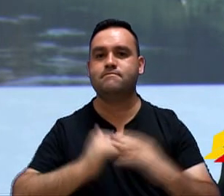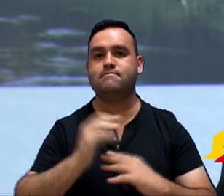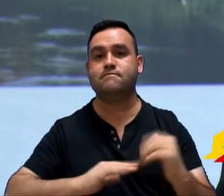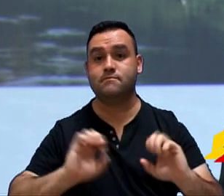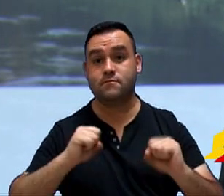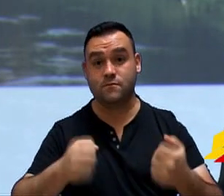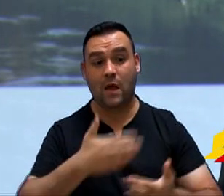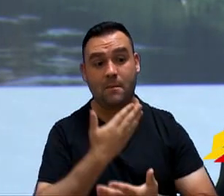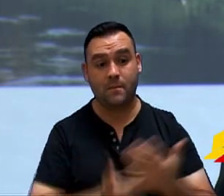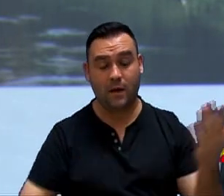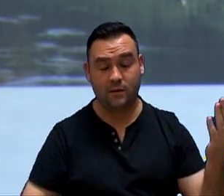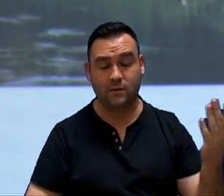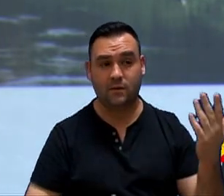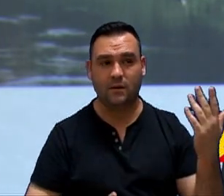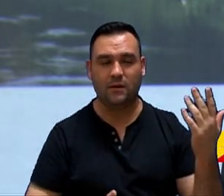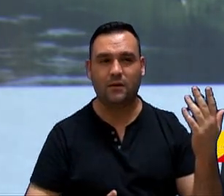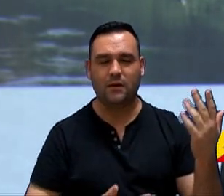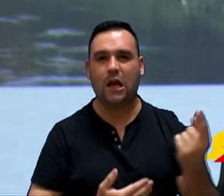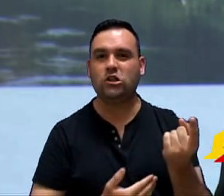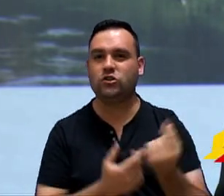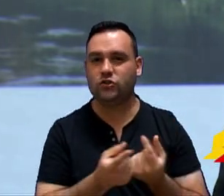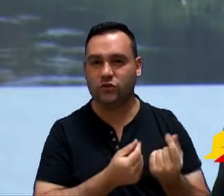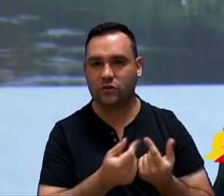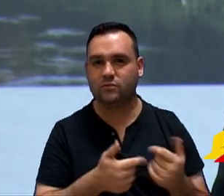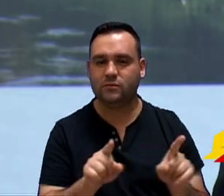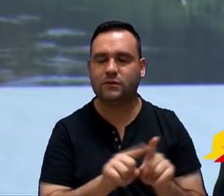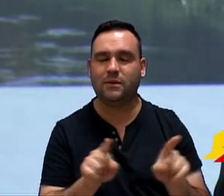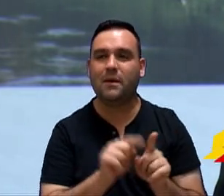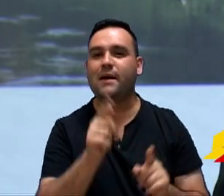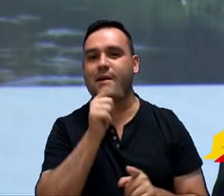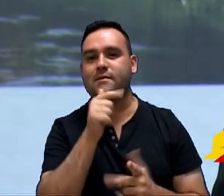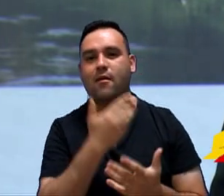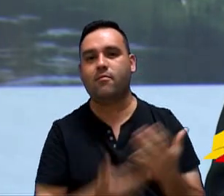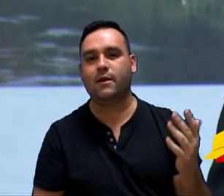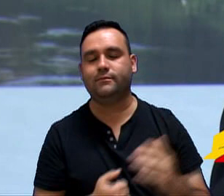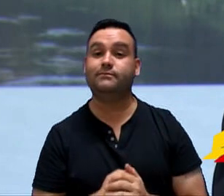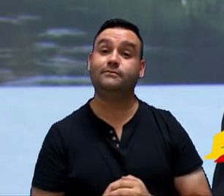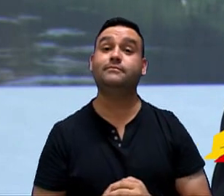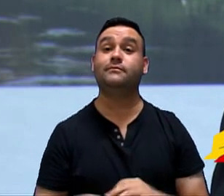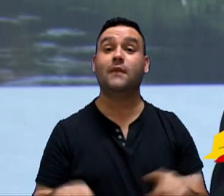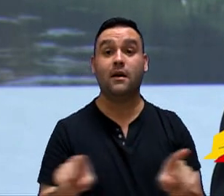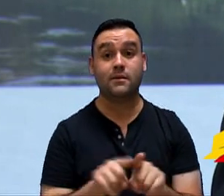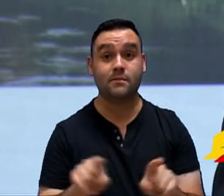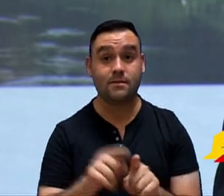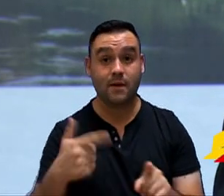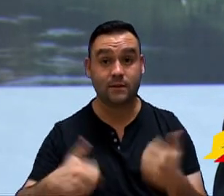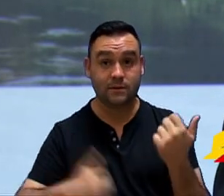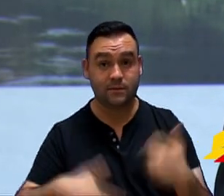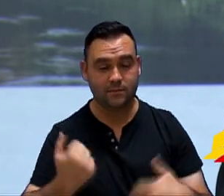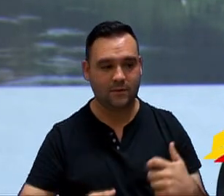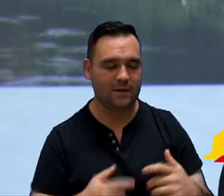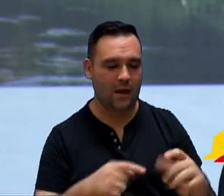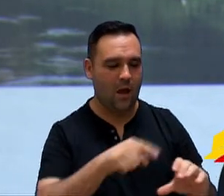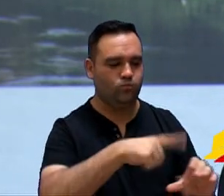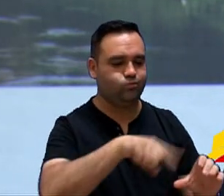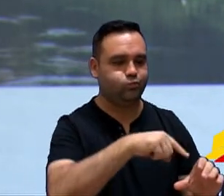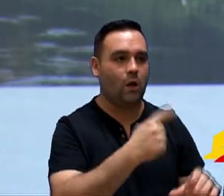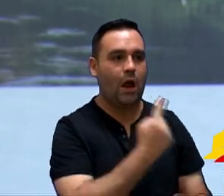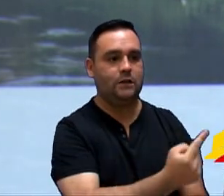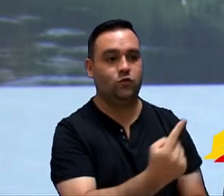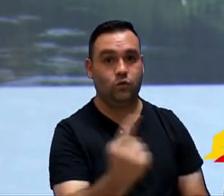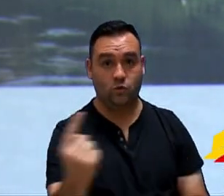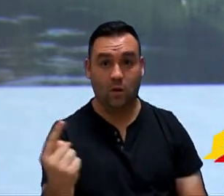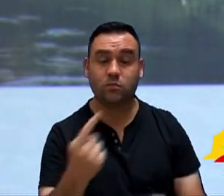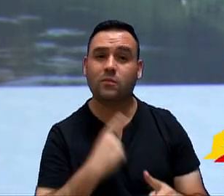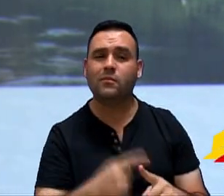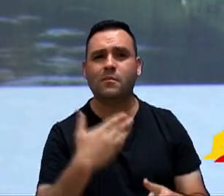com relação à perda, perda de receita, tanto quanto, e de água também. E com relação à questão da individualização, vai melhorar,